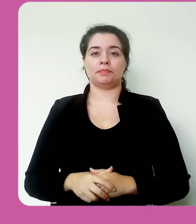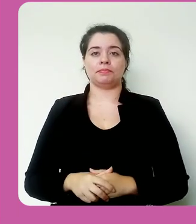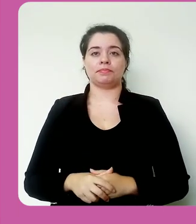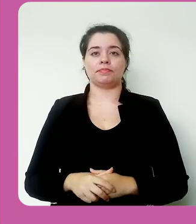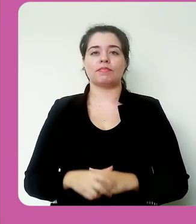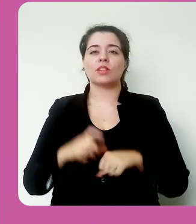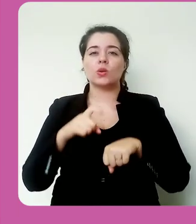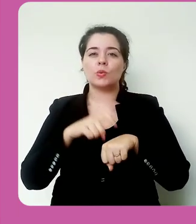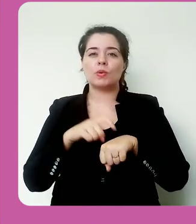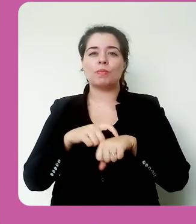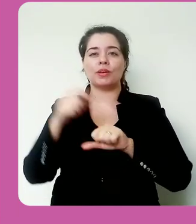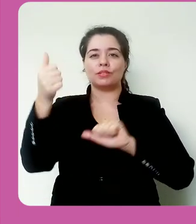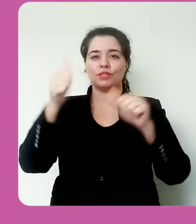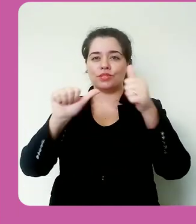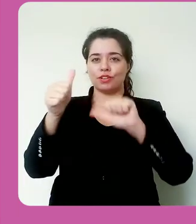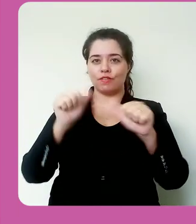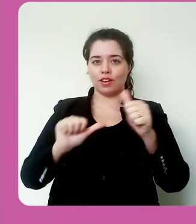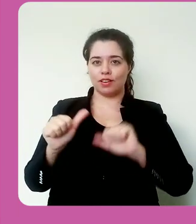fazer uma avaliação,